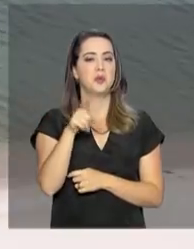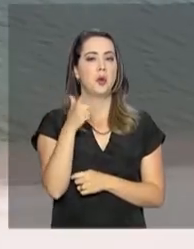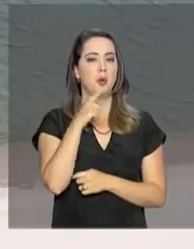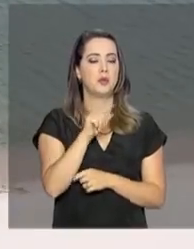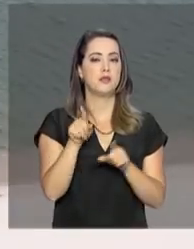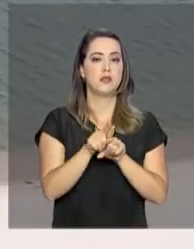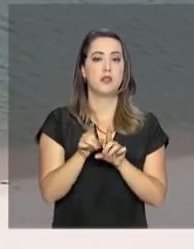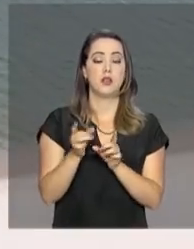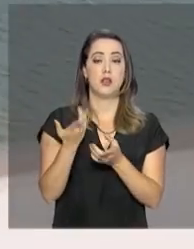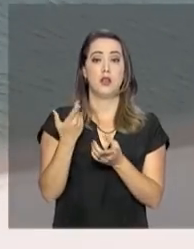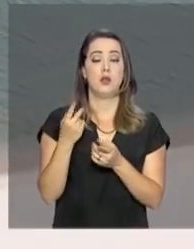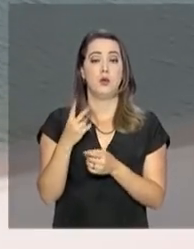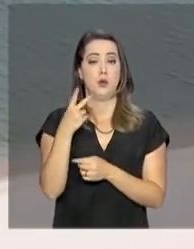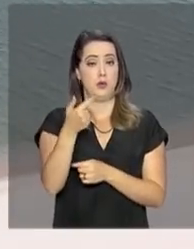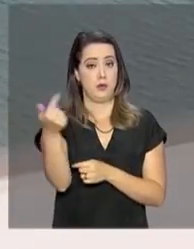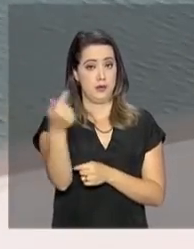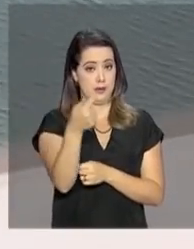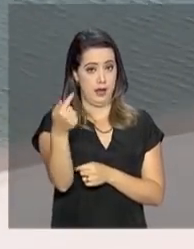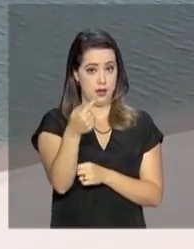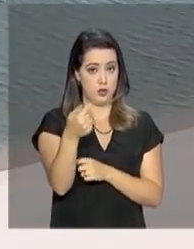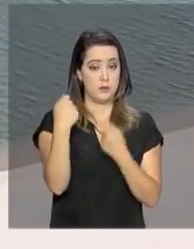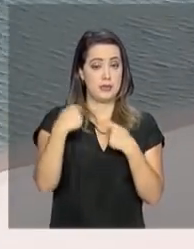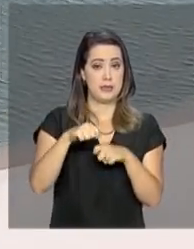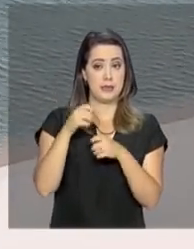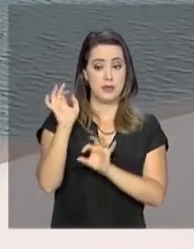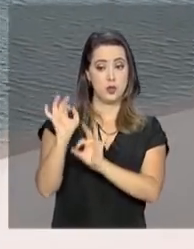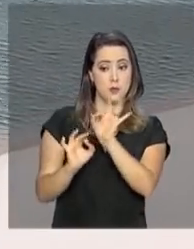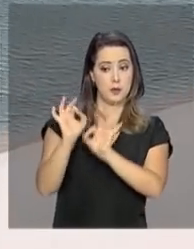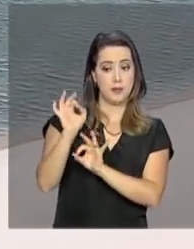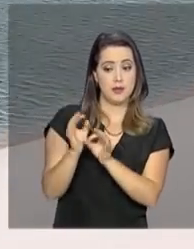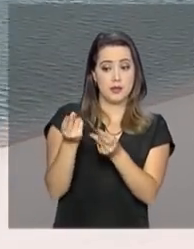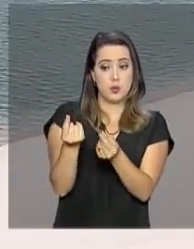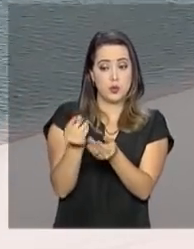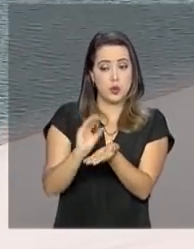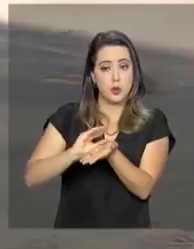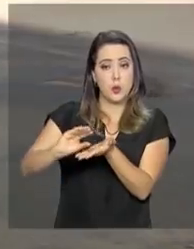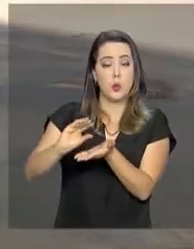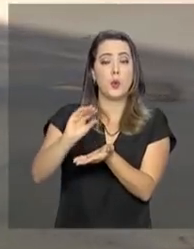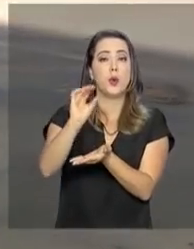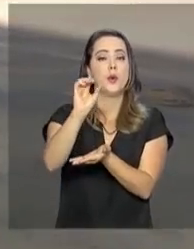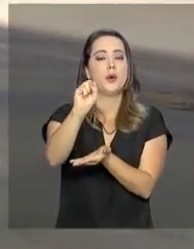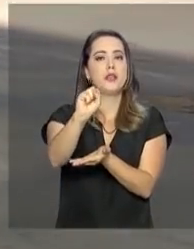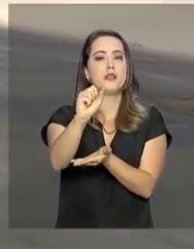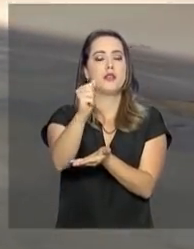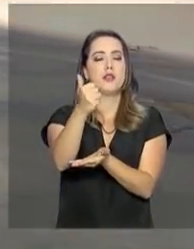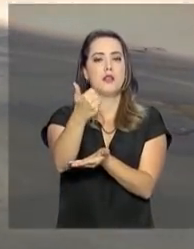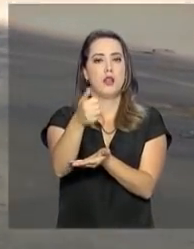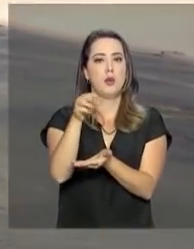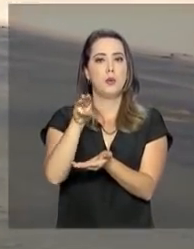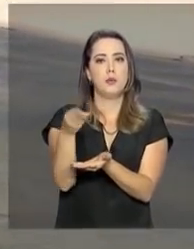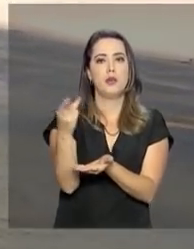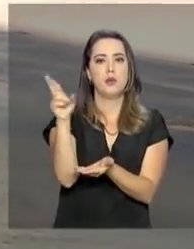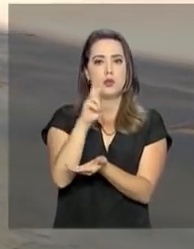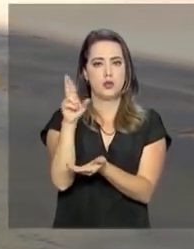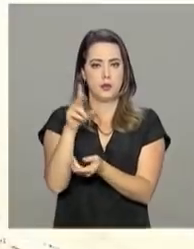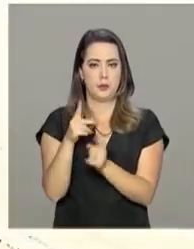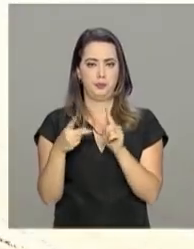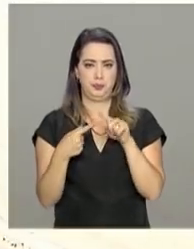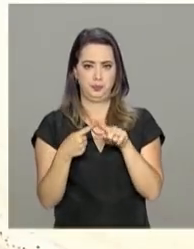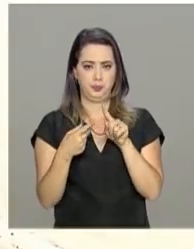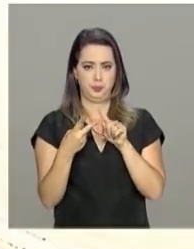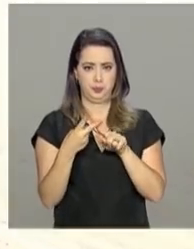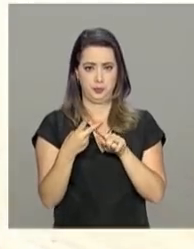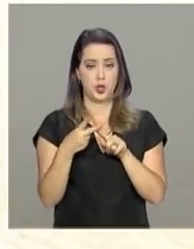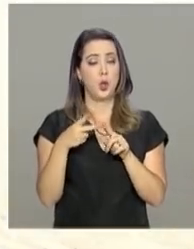O investimento nos sete parques será de 81 milhões de reais. E são duas as preocupações. O